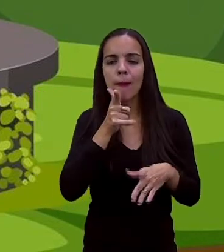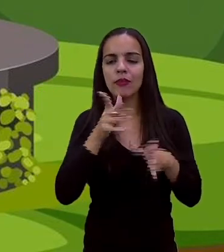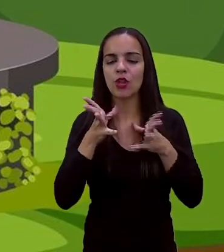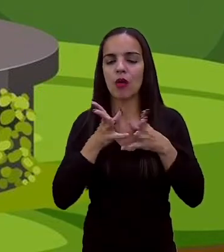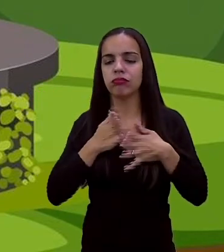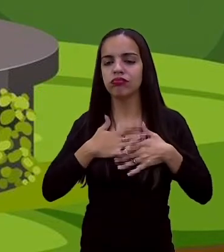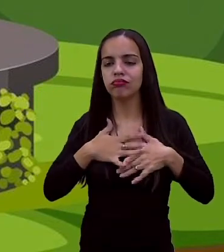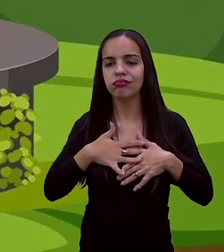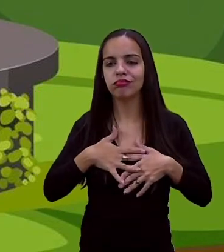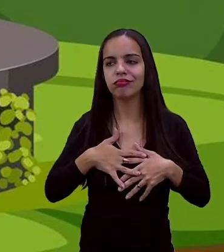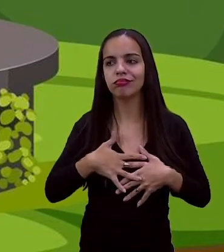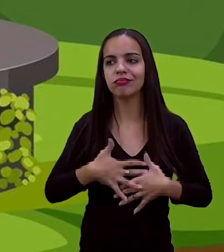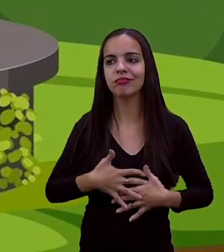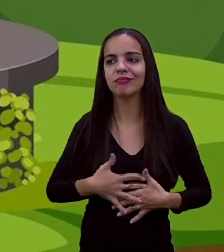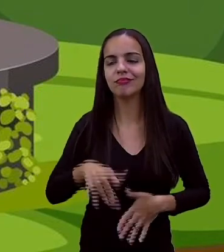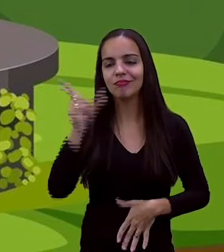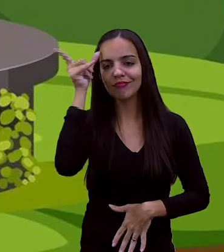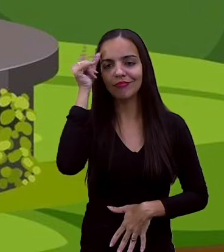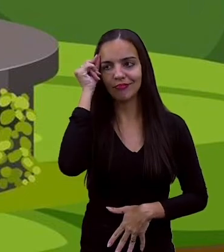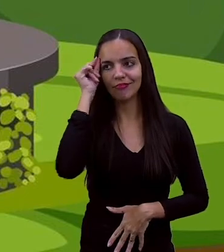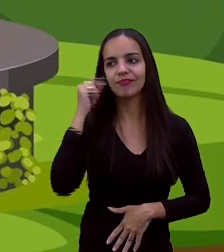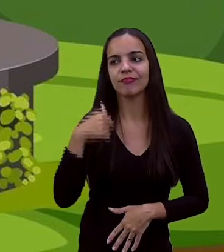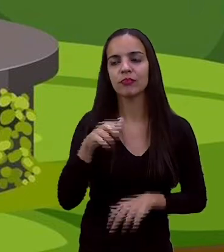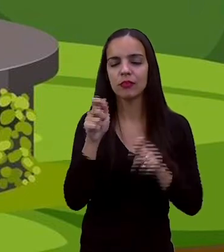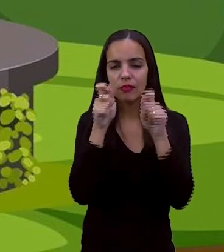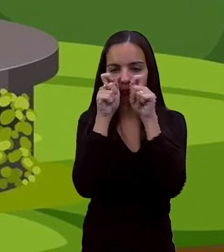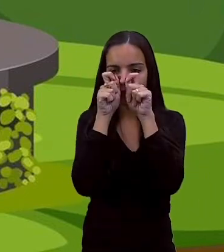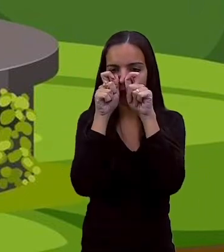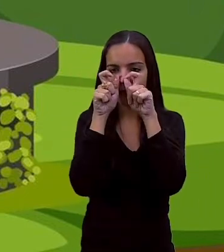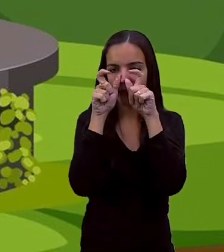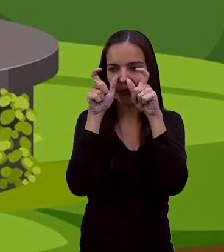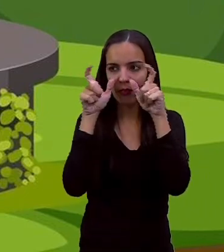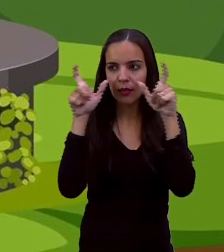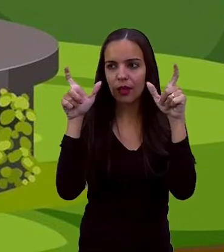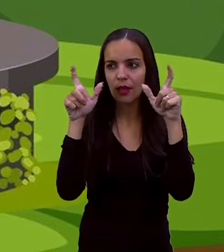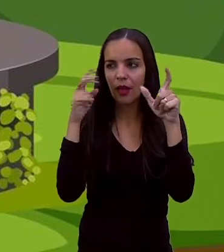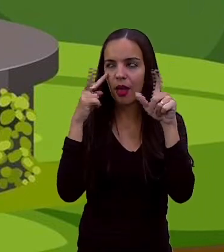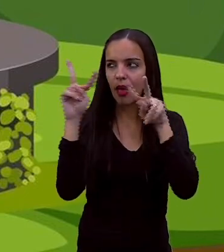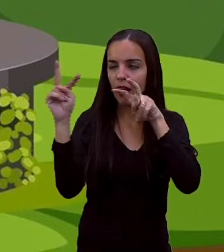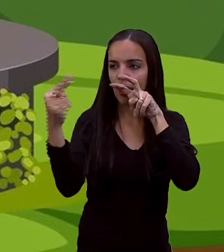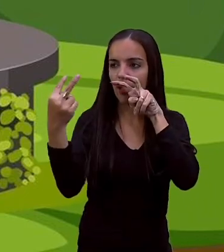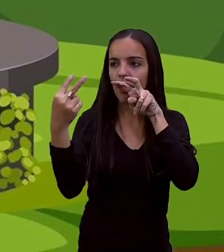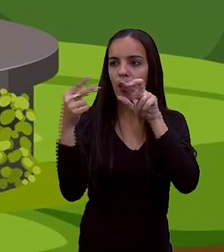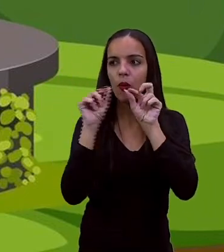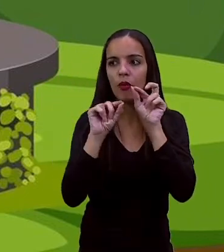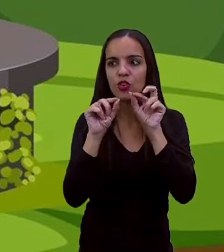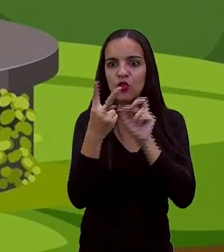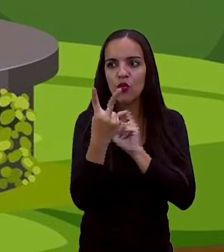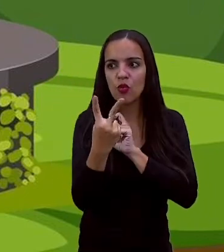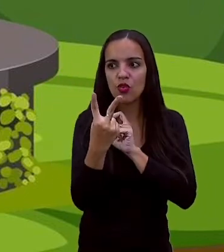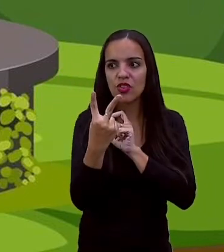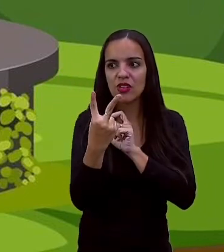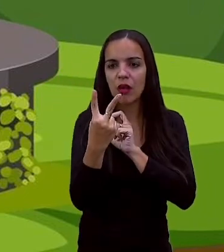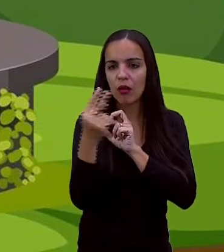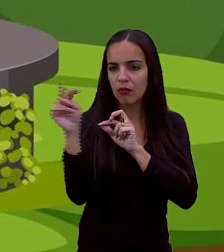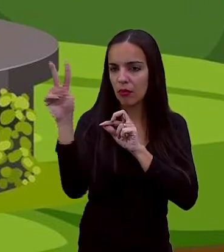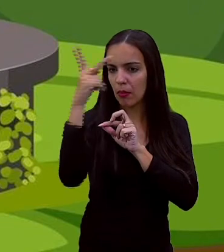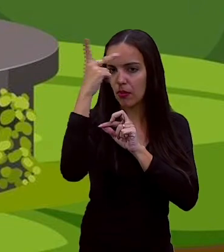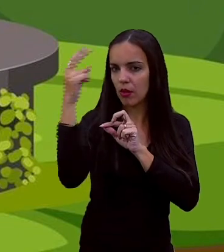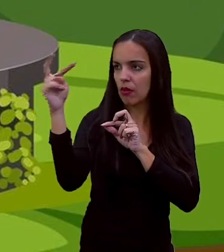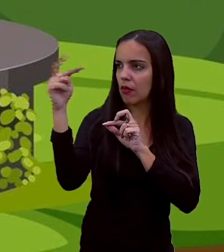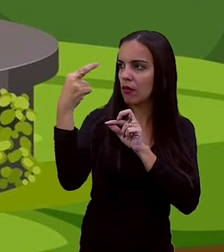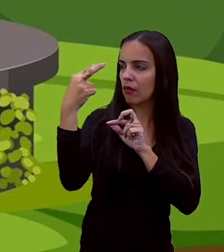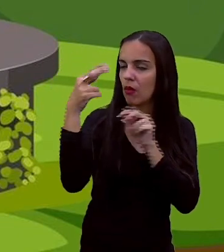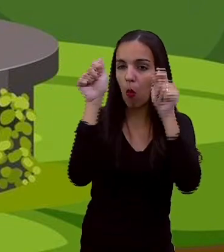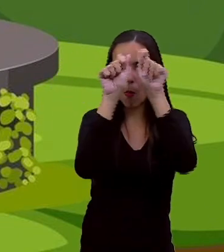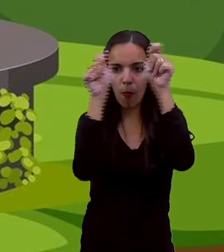podia abrir os olhos. Abriu-os. E viu bem junto da sua cara, dois olhos de estátua